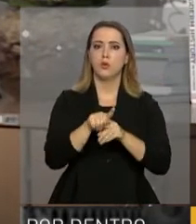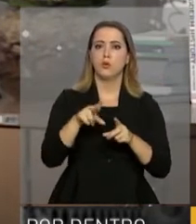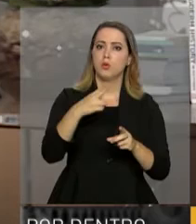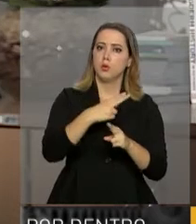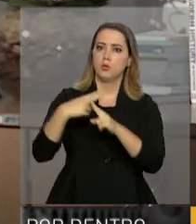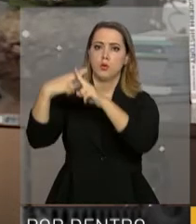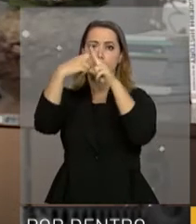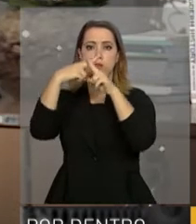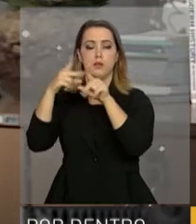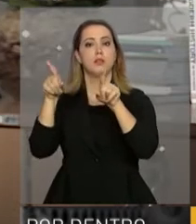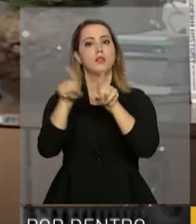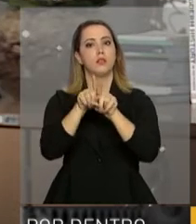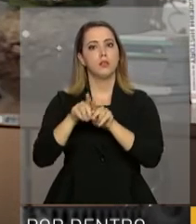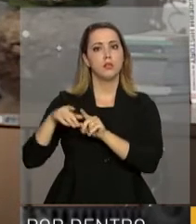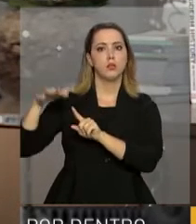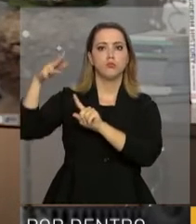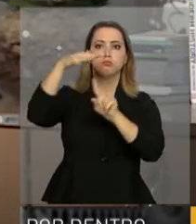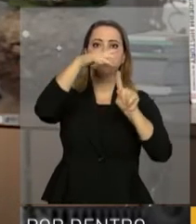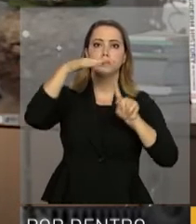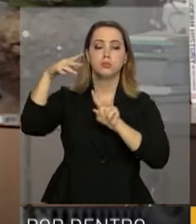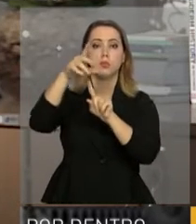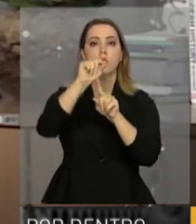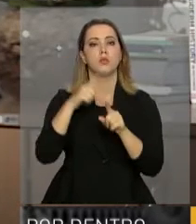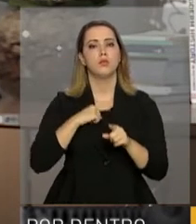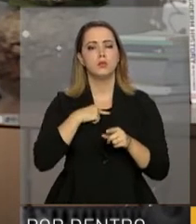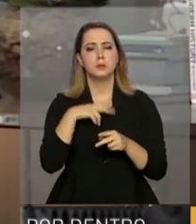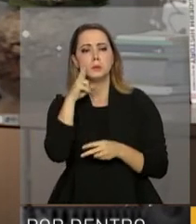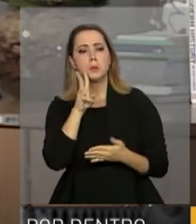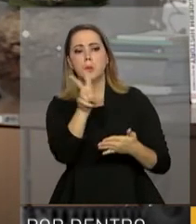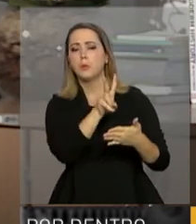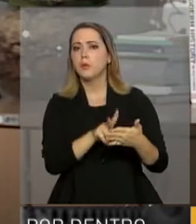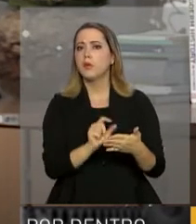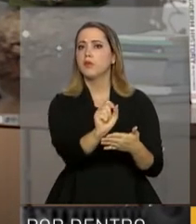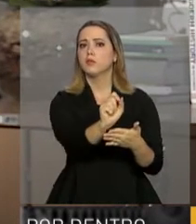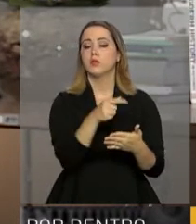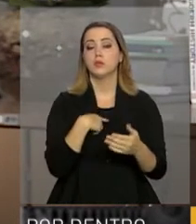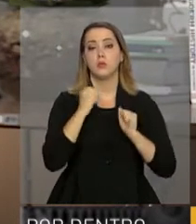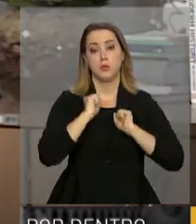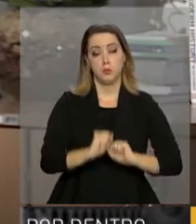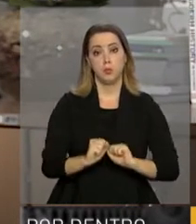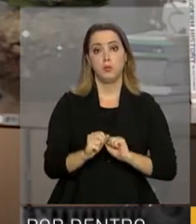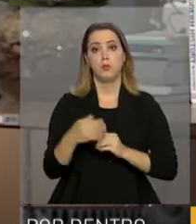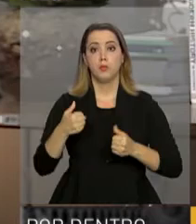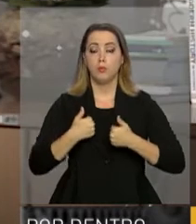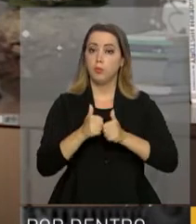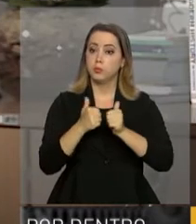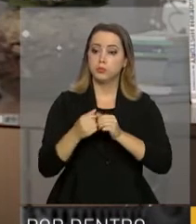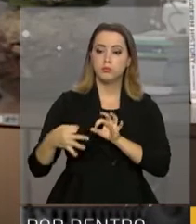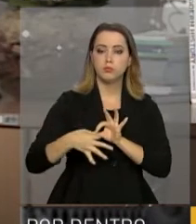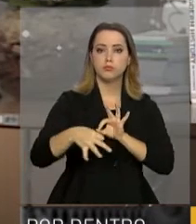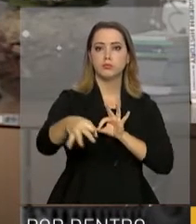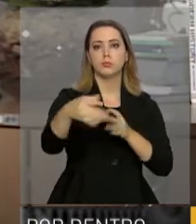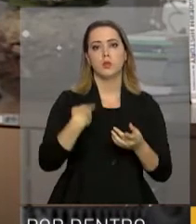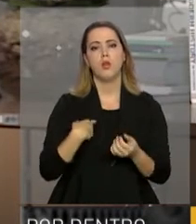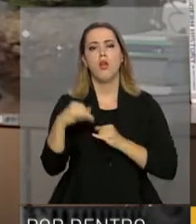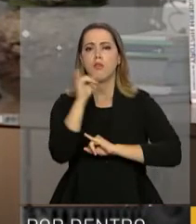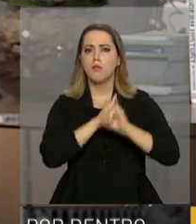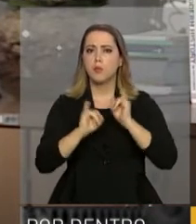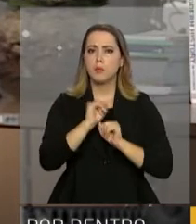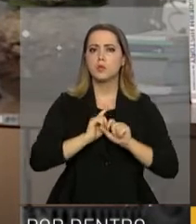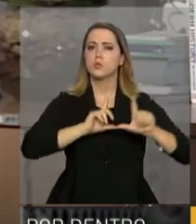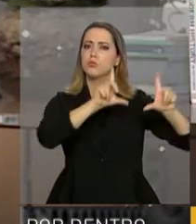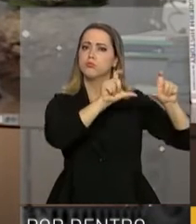aéreos não tripulados e também radares que são móveis e podem ser deslocados. As informações recebidas, as imagens